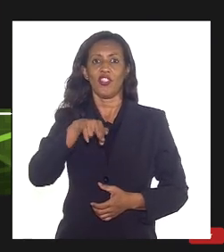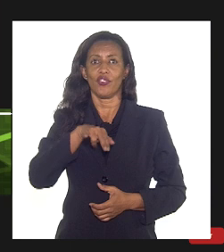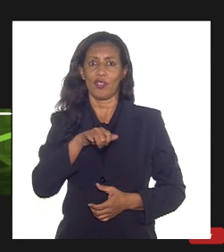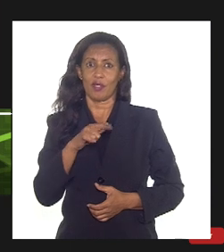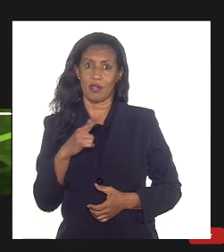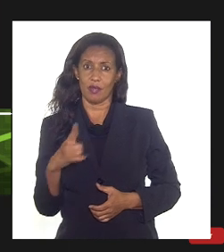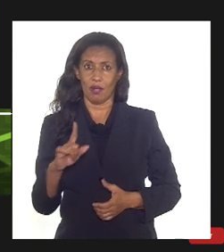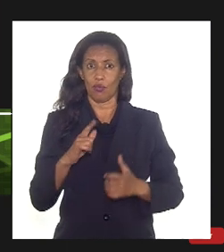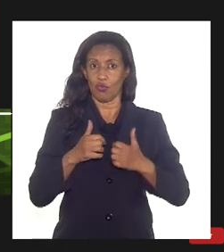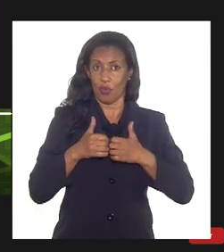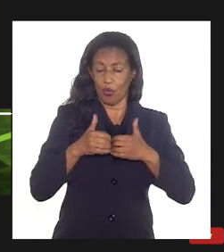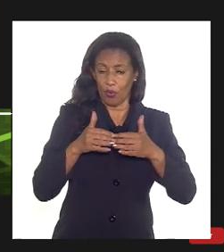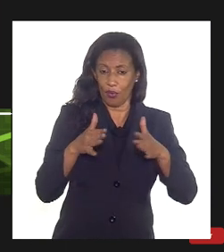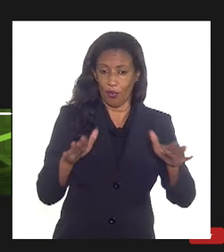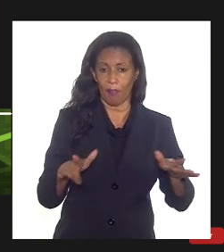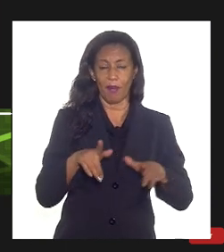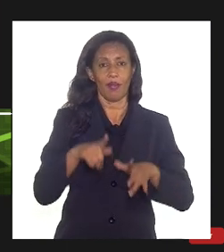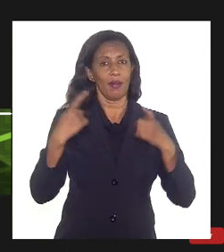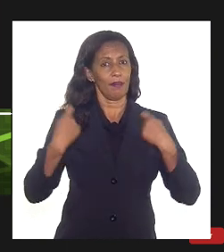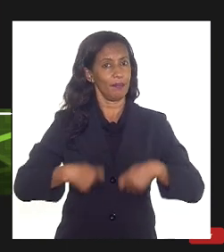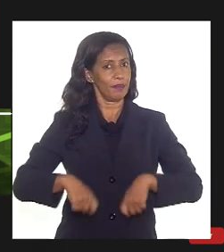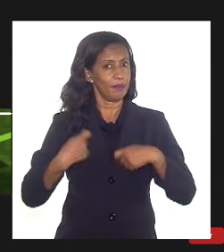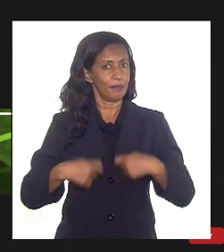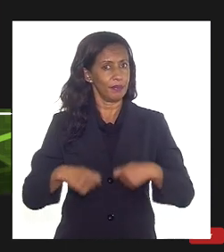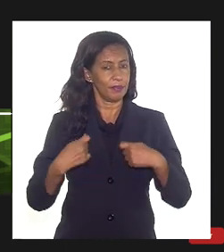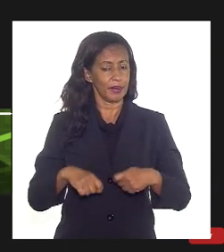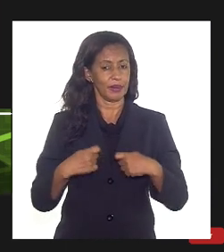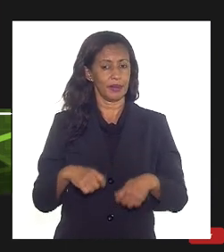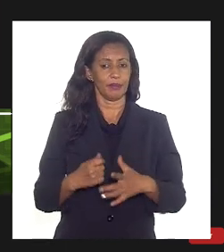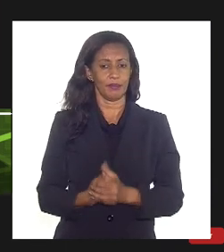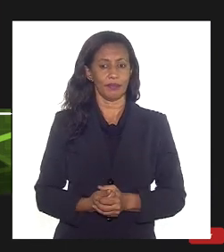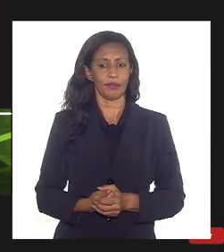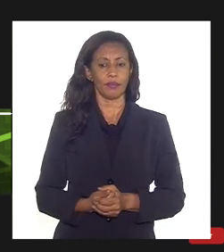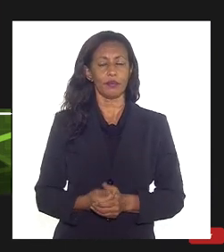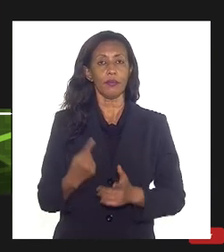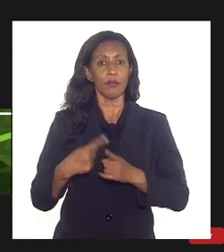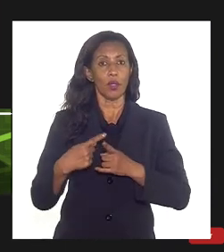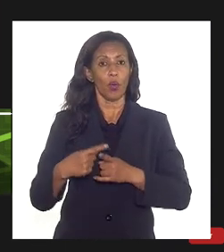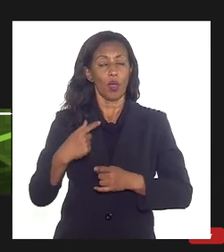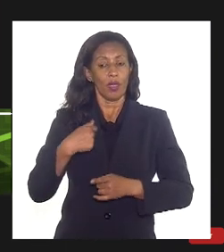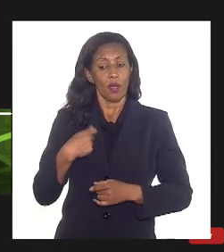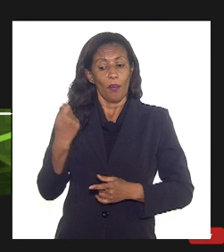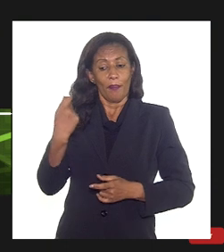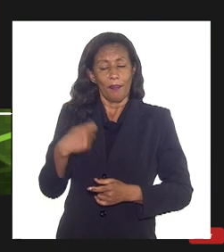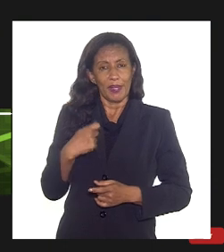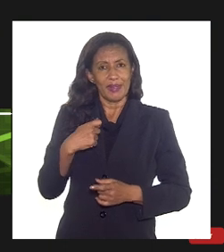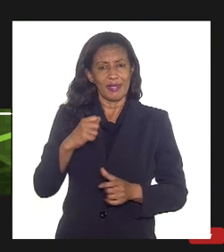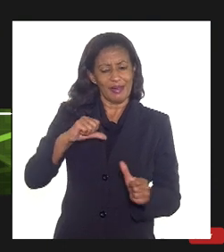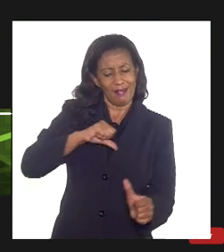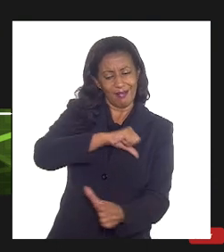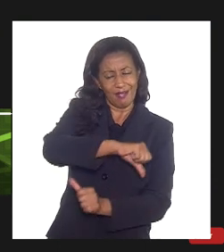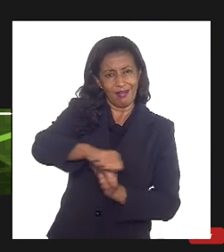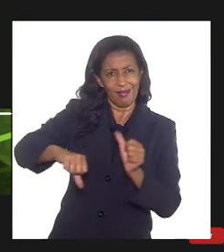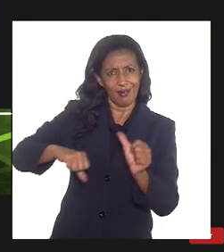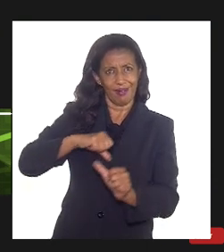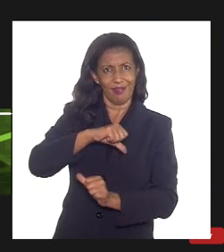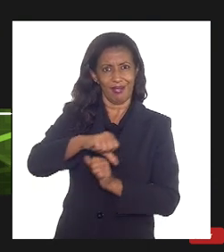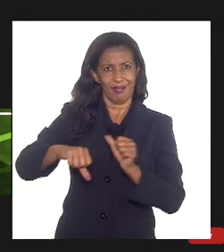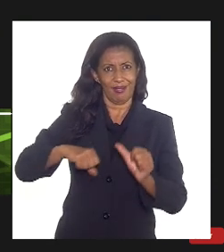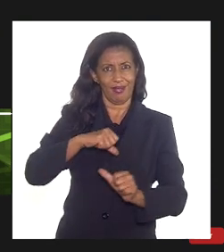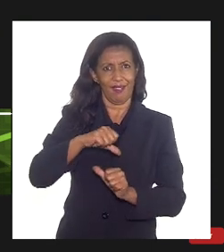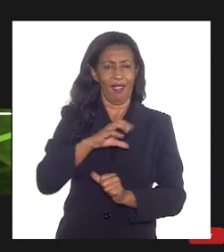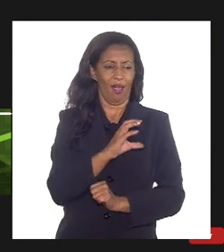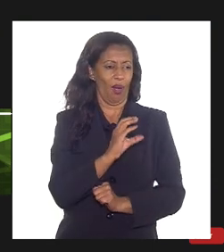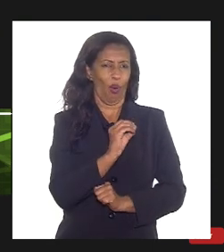por aí ela é necessária por conta de eu precisar reinjetar o gás com contaminantes